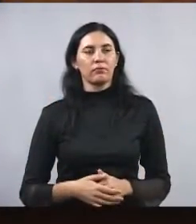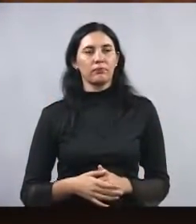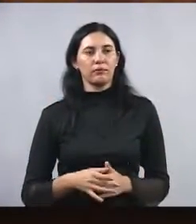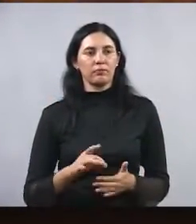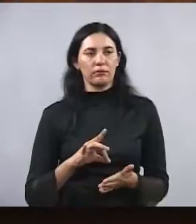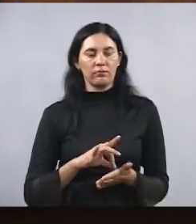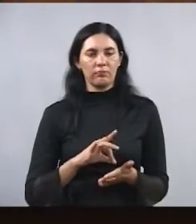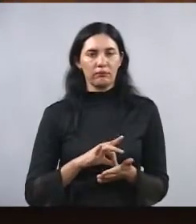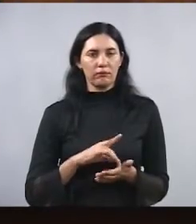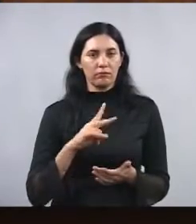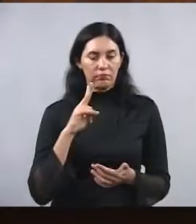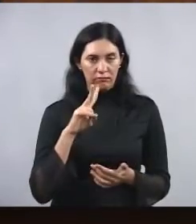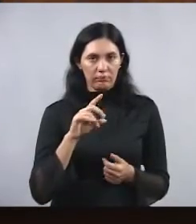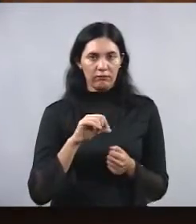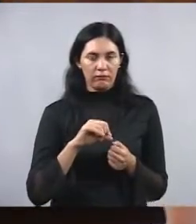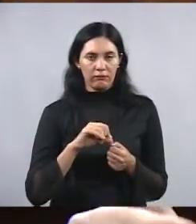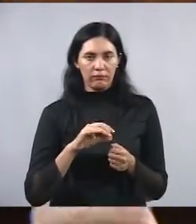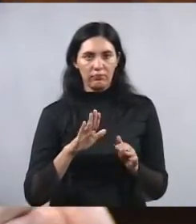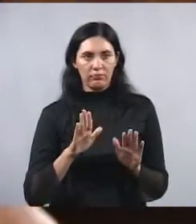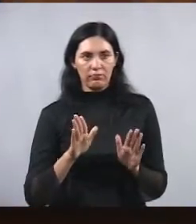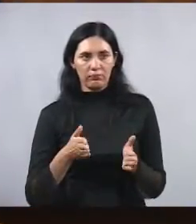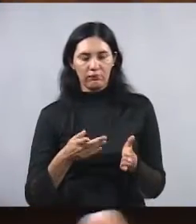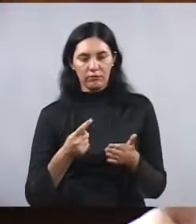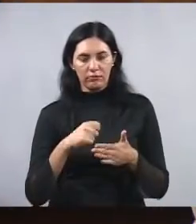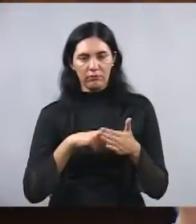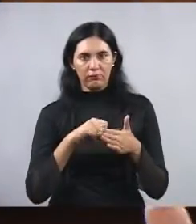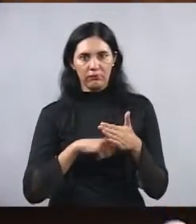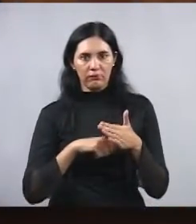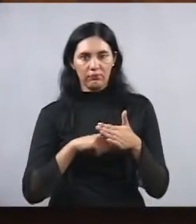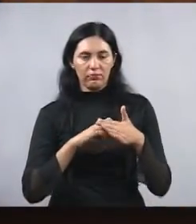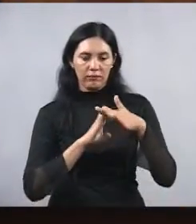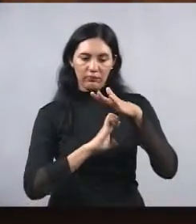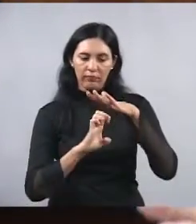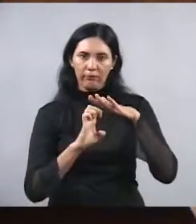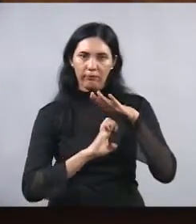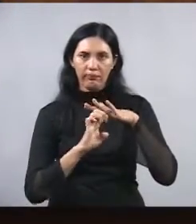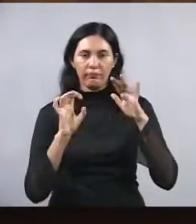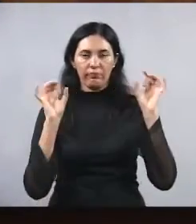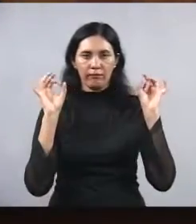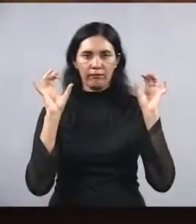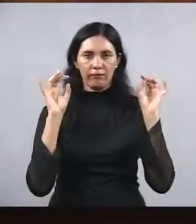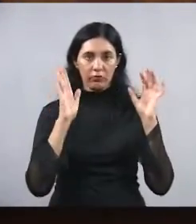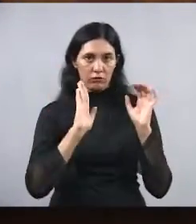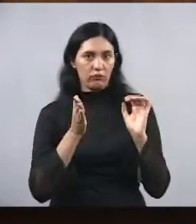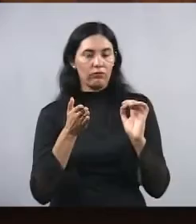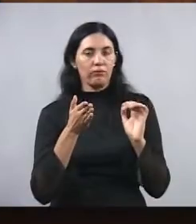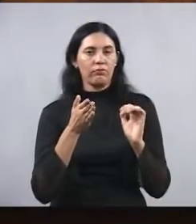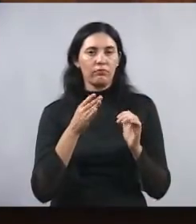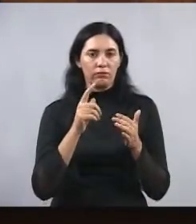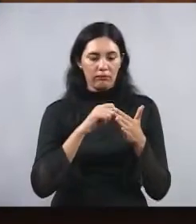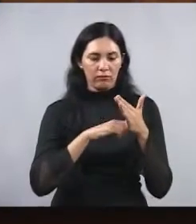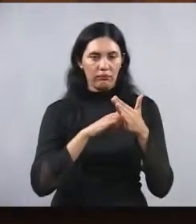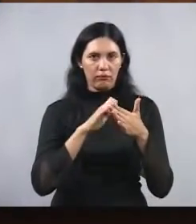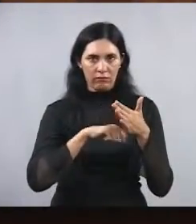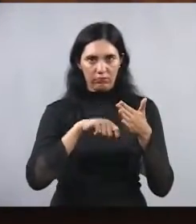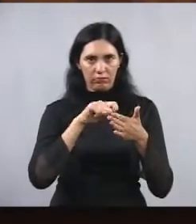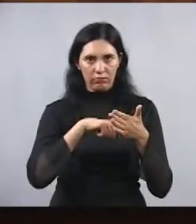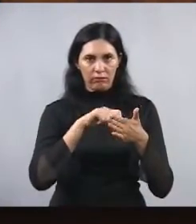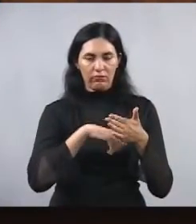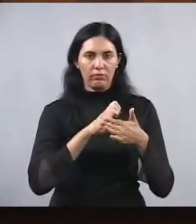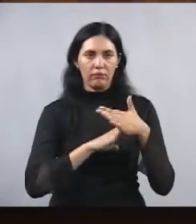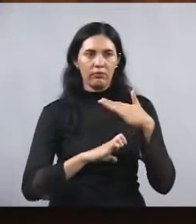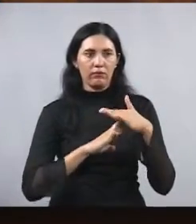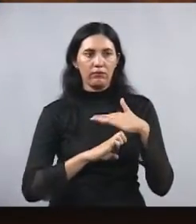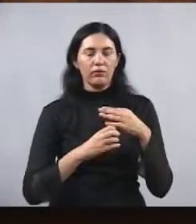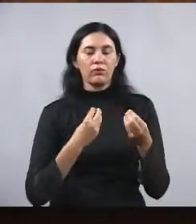tendo em vista que vai ser feito agora uma contratação com uma empresa especializada para fazer esse serviço. Já foi. Já foi? Como é que isso era feito e qual era o resultado